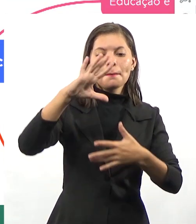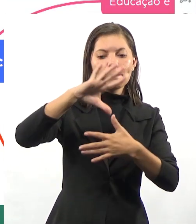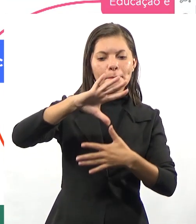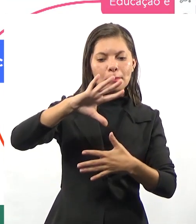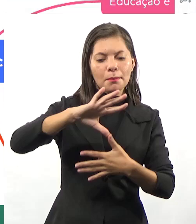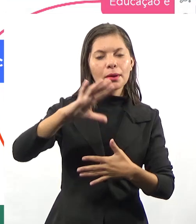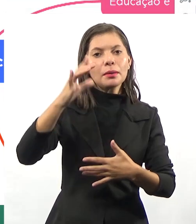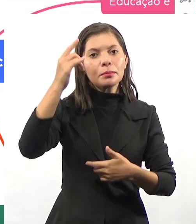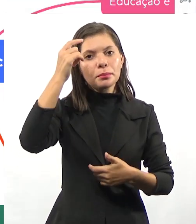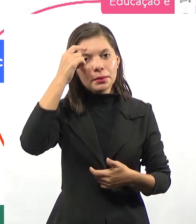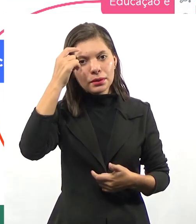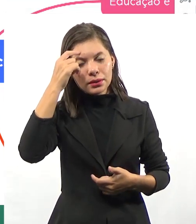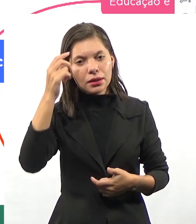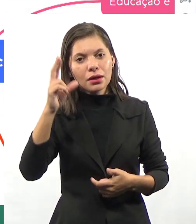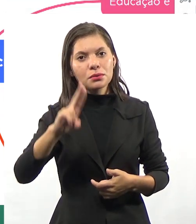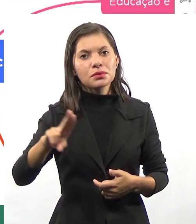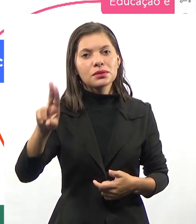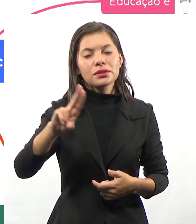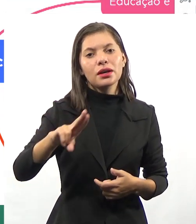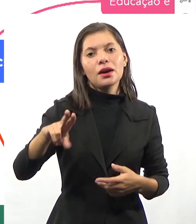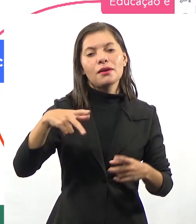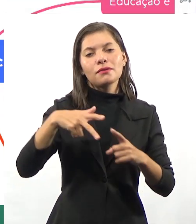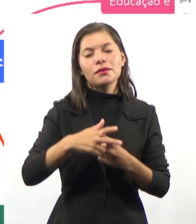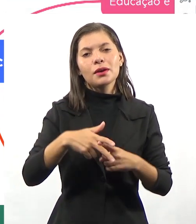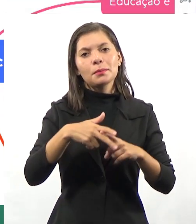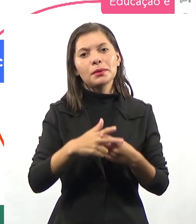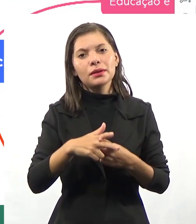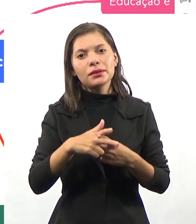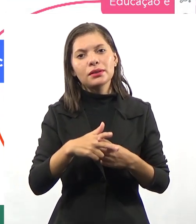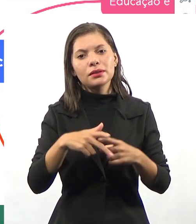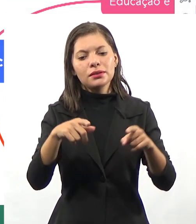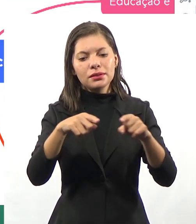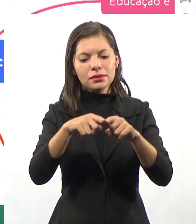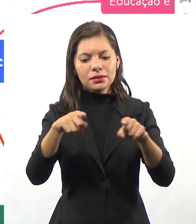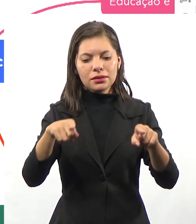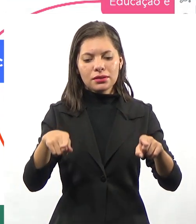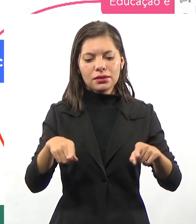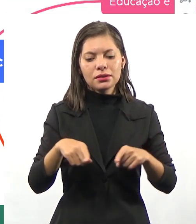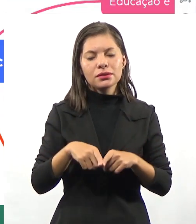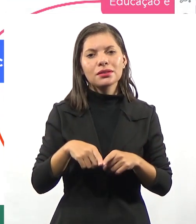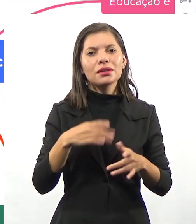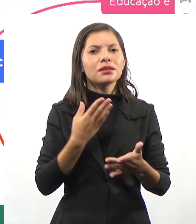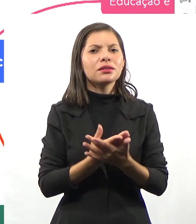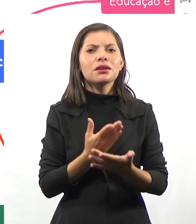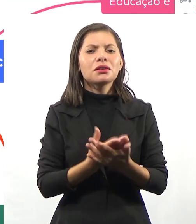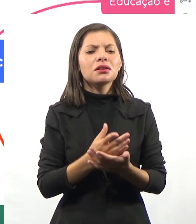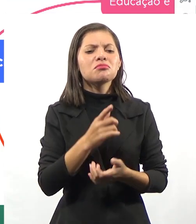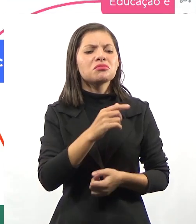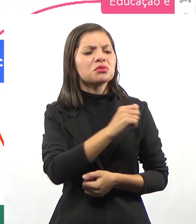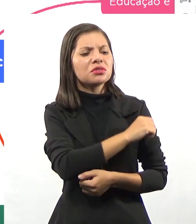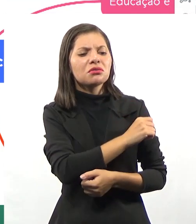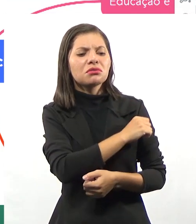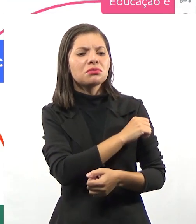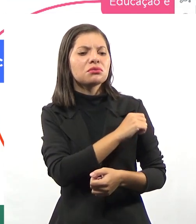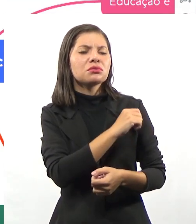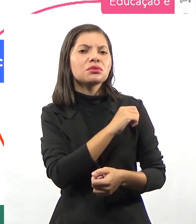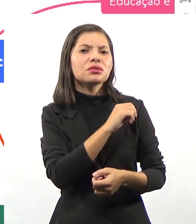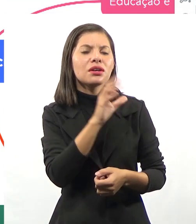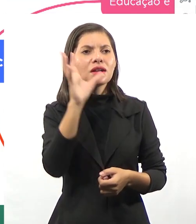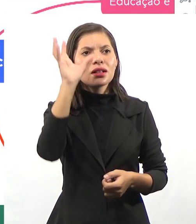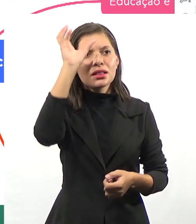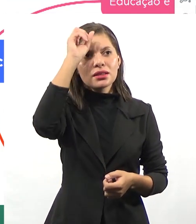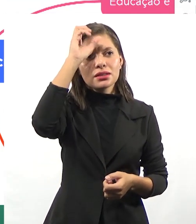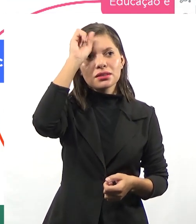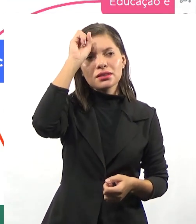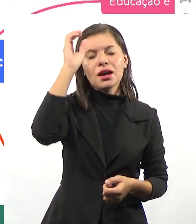produzir um mapa mental utilizando a ferramenta Mindmaster para a sala de aula. Será que meus alunos sabem mexer com o computador? Ou